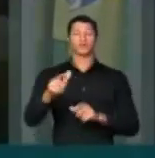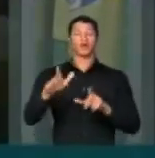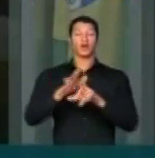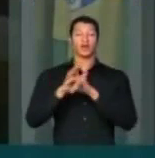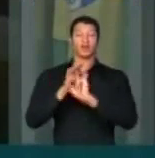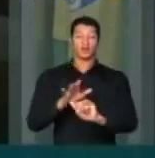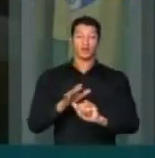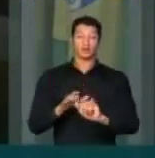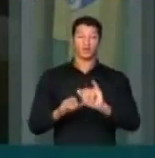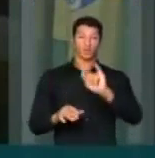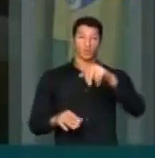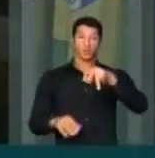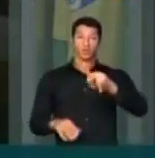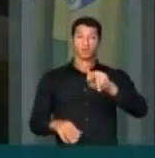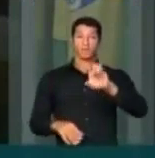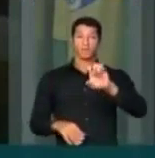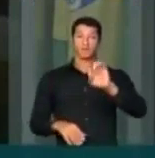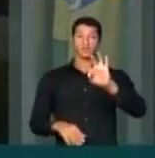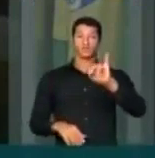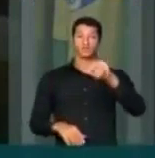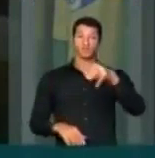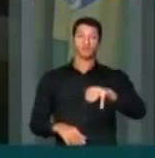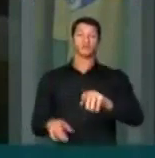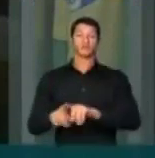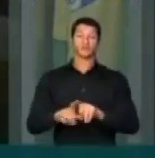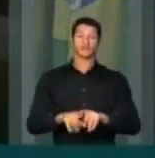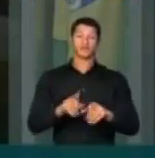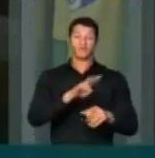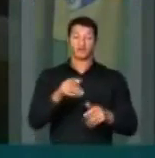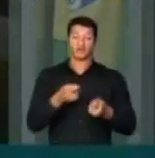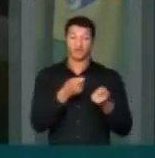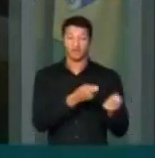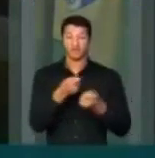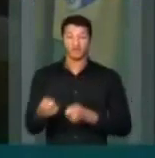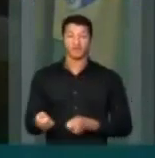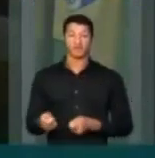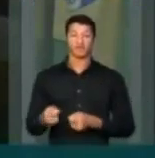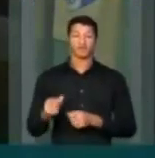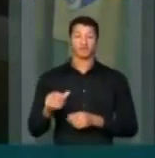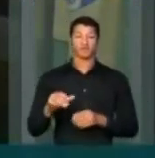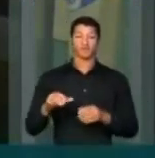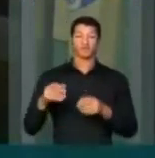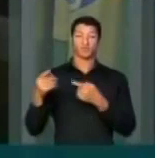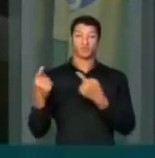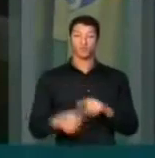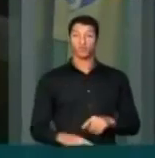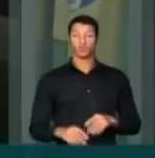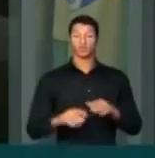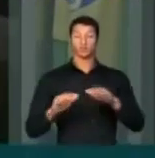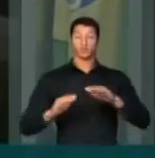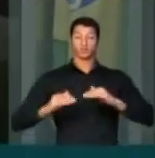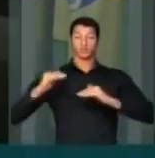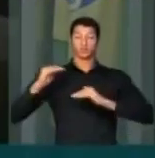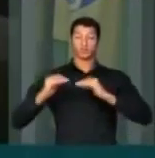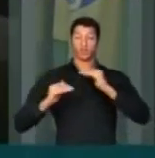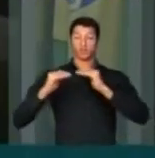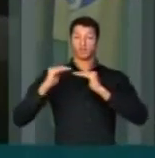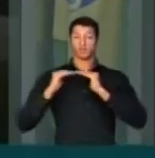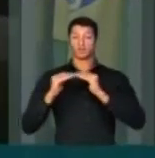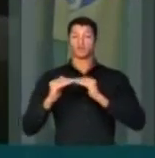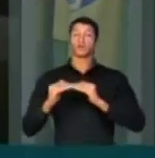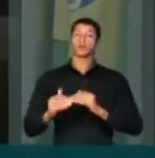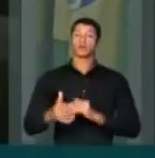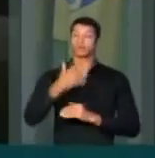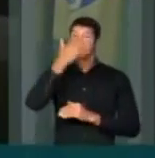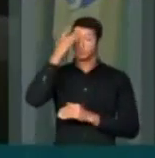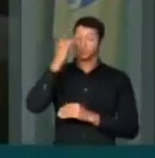lei do impeachment, ela tentou e está tentando contra a estabilidade dos princípios